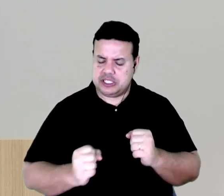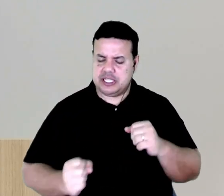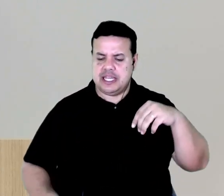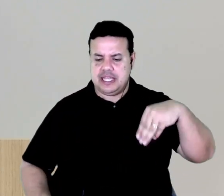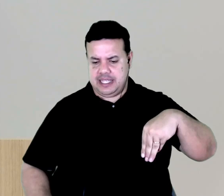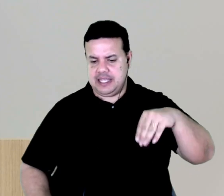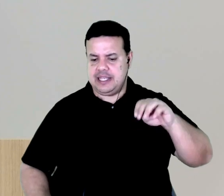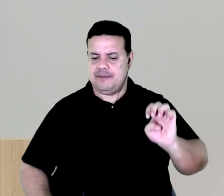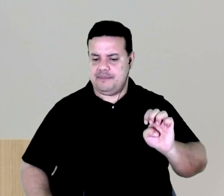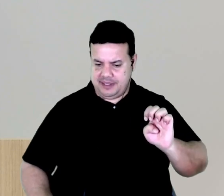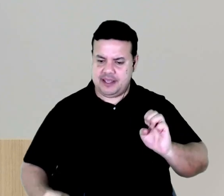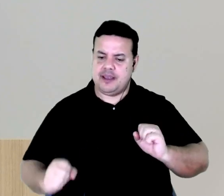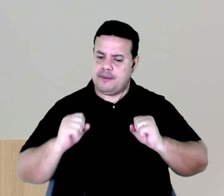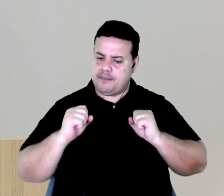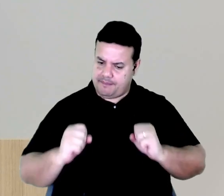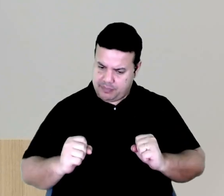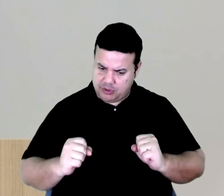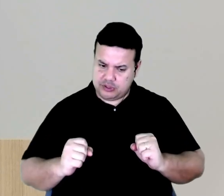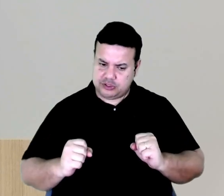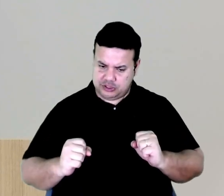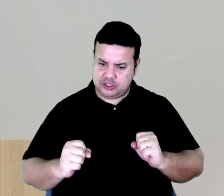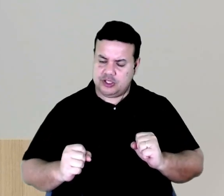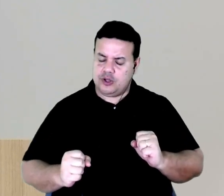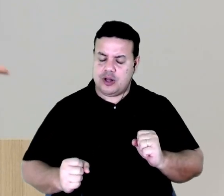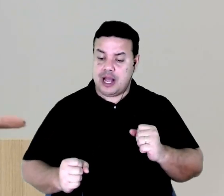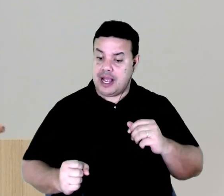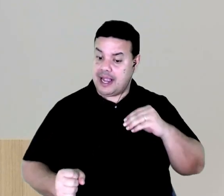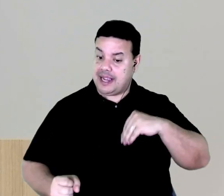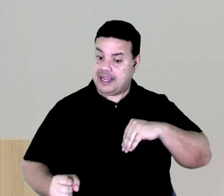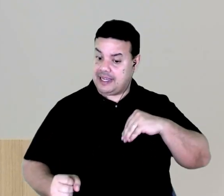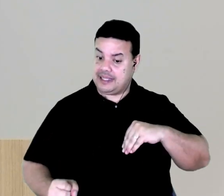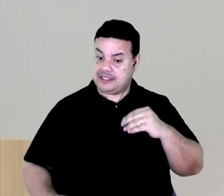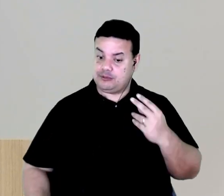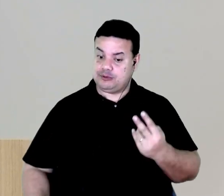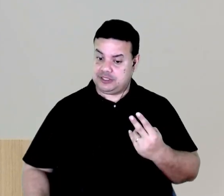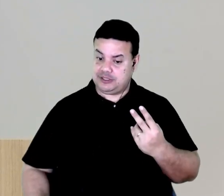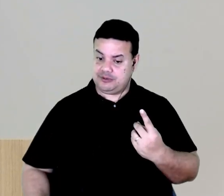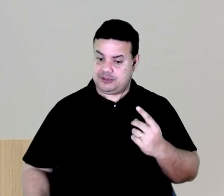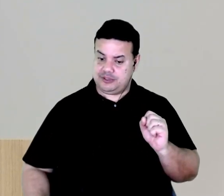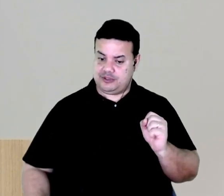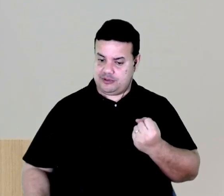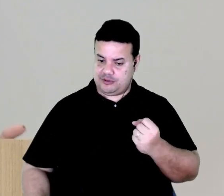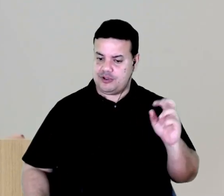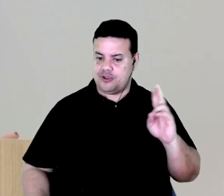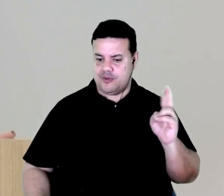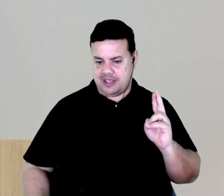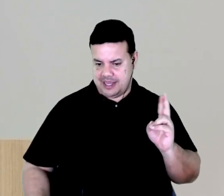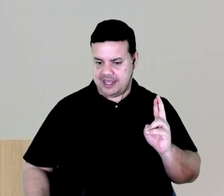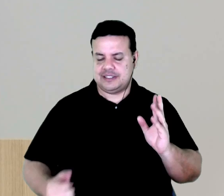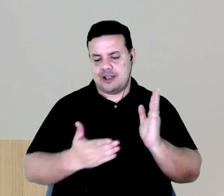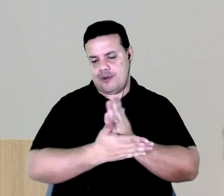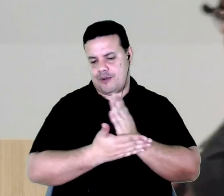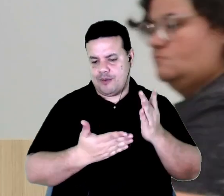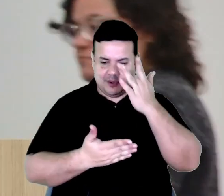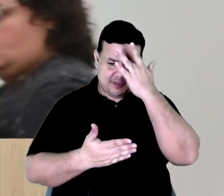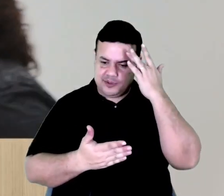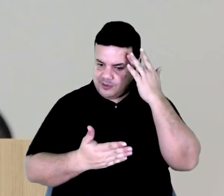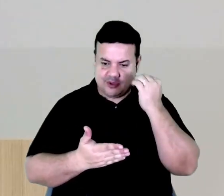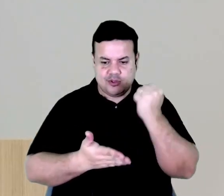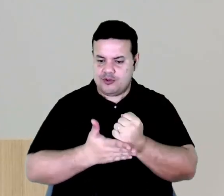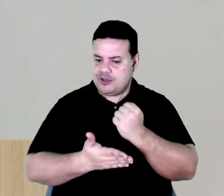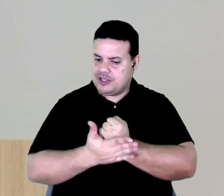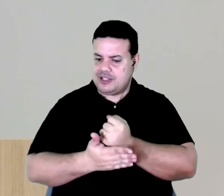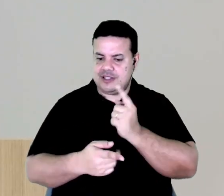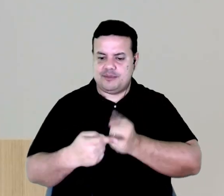não passe de 218 reais. Então, muitas pessoas acabam não se registrando porque não sabem da lei, mas